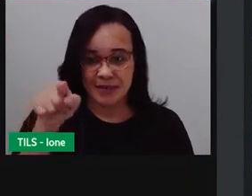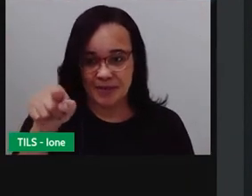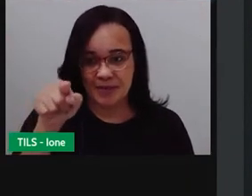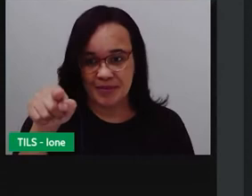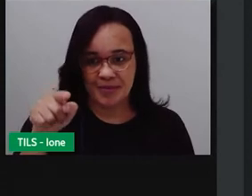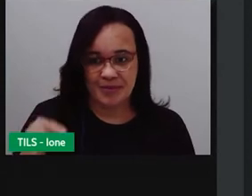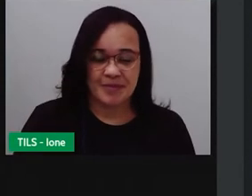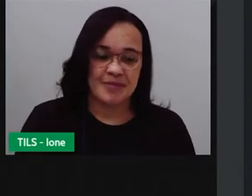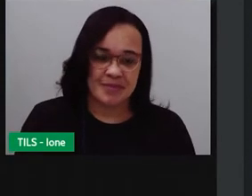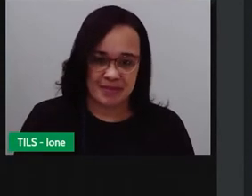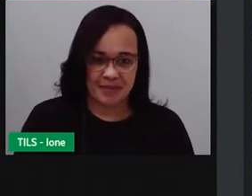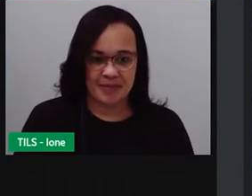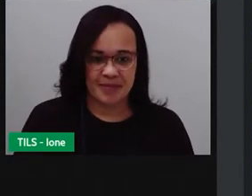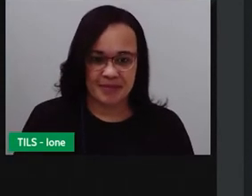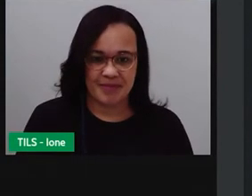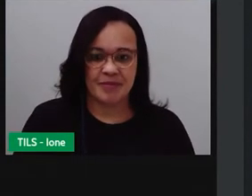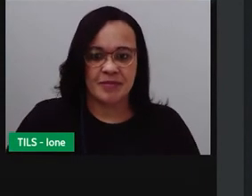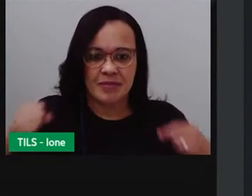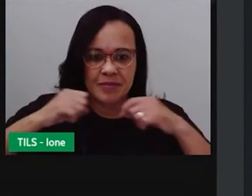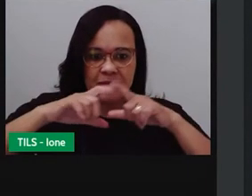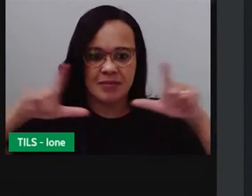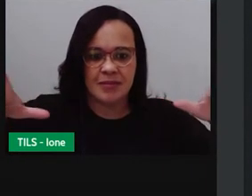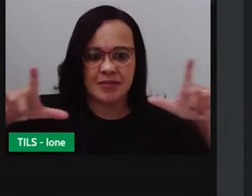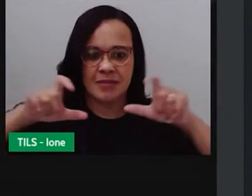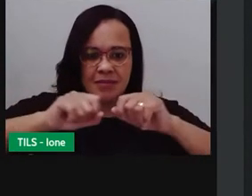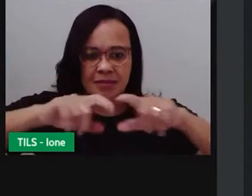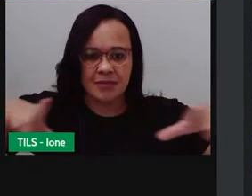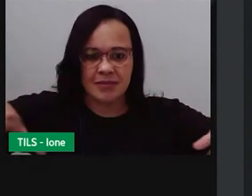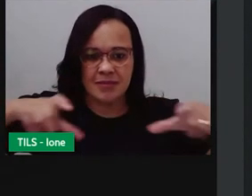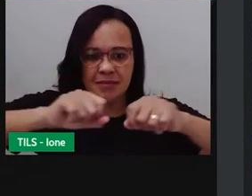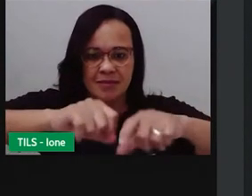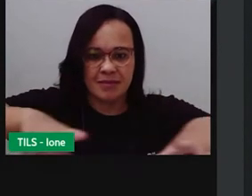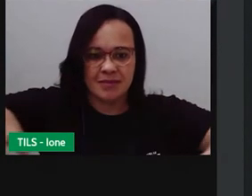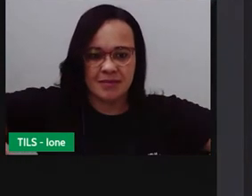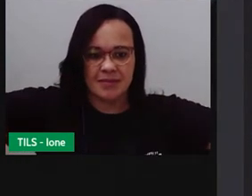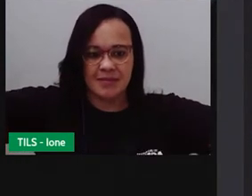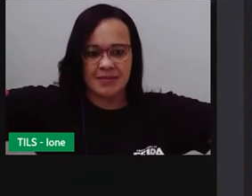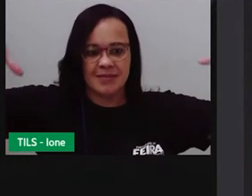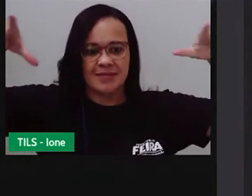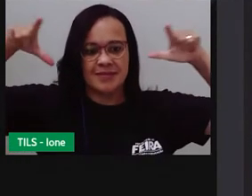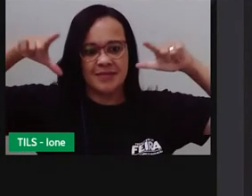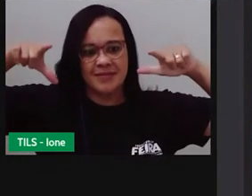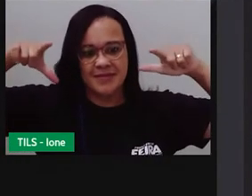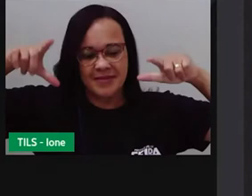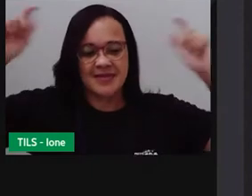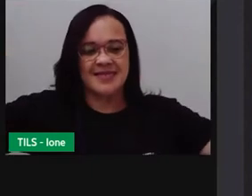mais, e vou clicando para ampliar a imagem. e vou observando